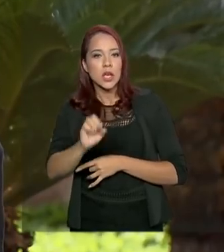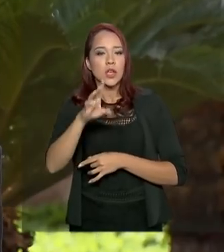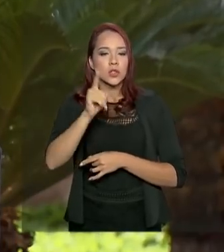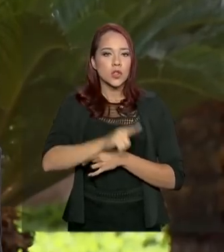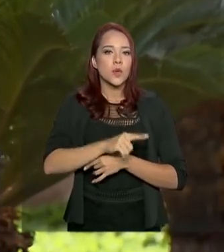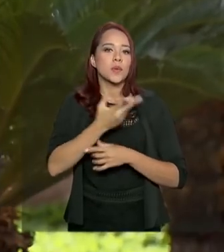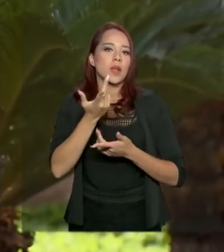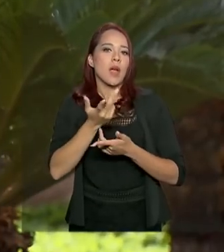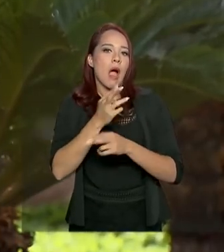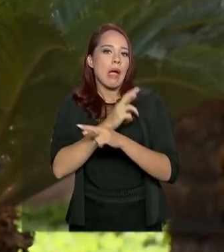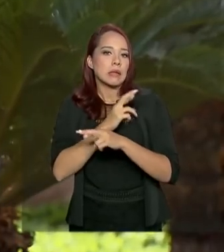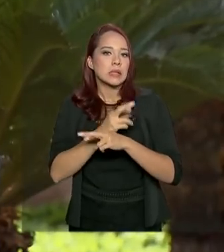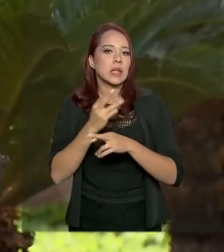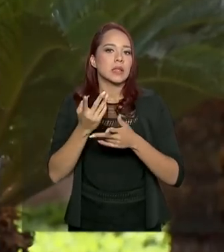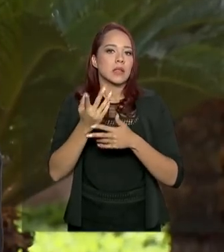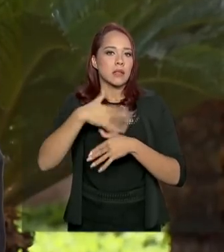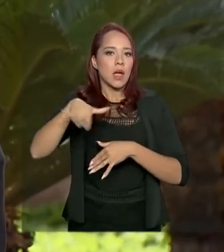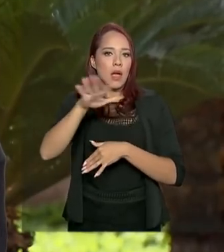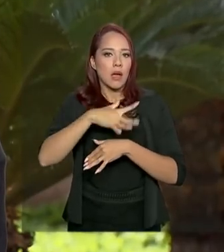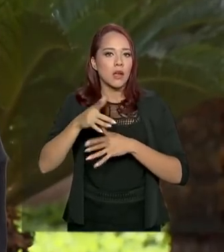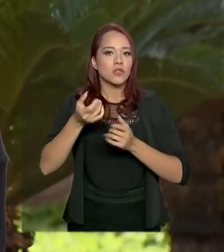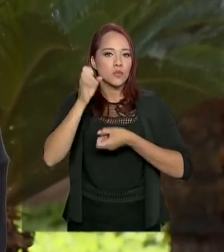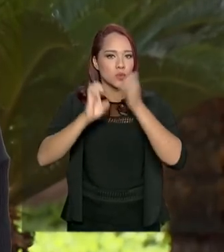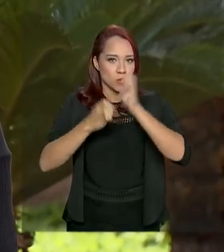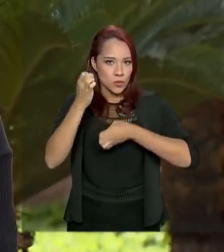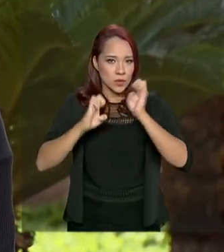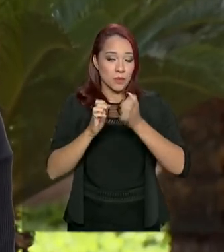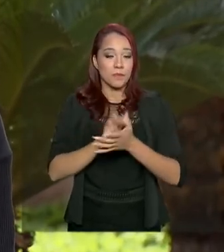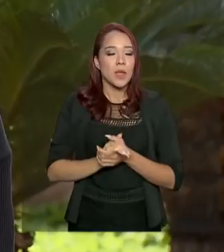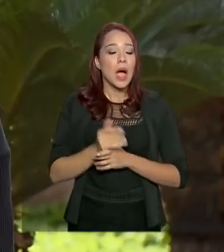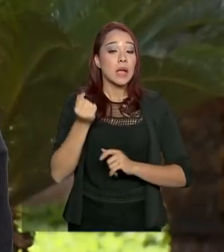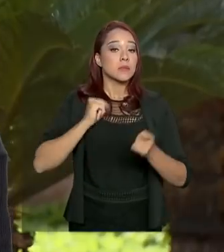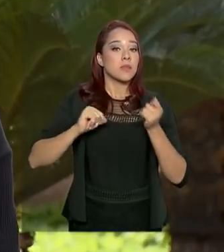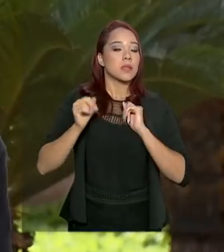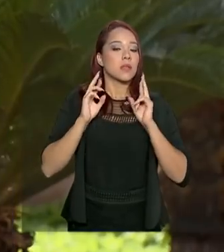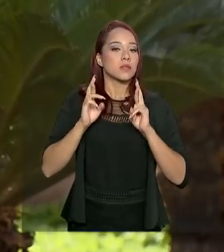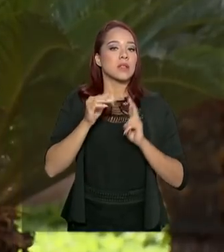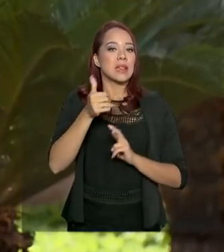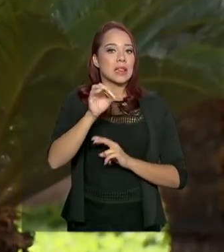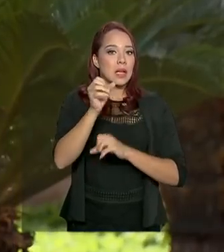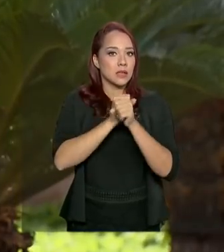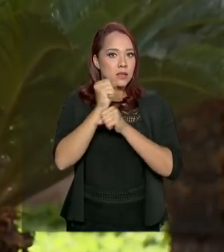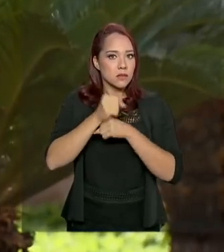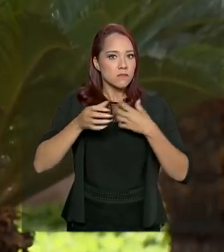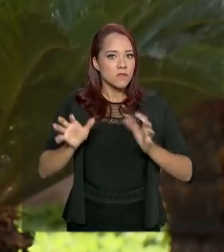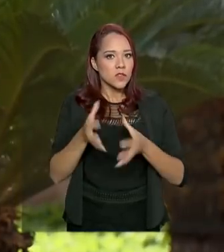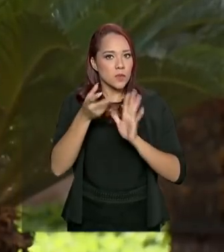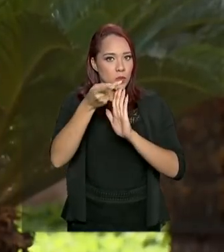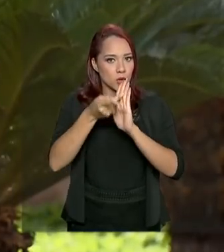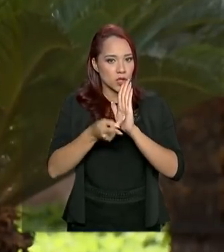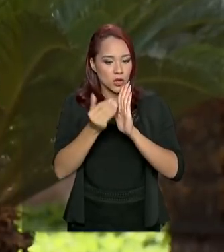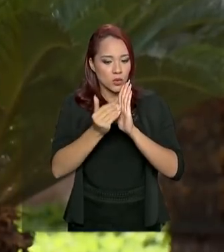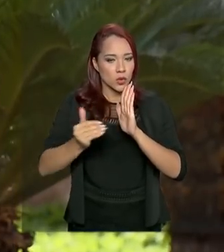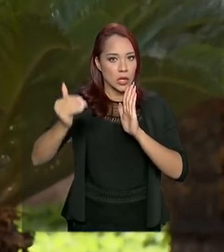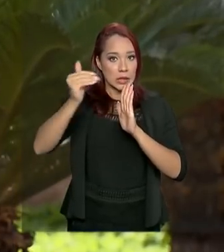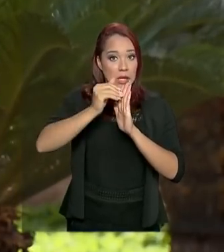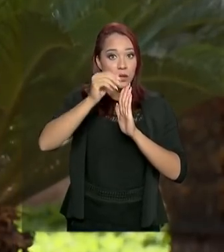bruta na fase de produção. A expectativa é que em 10 anos, os investimentos no projeto cheguem a R